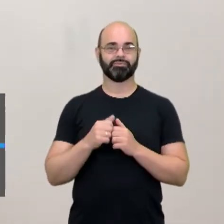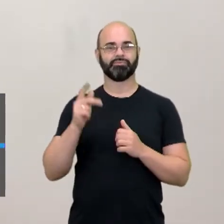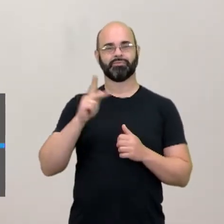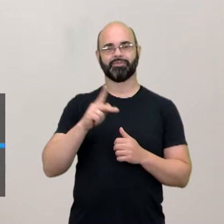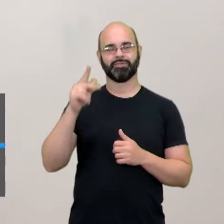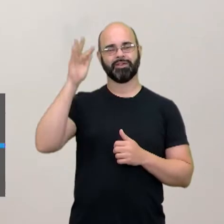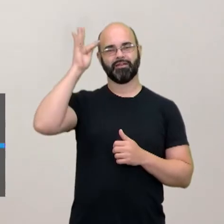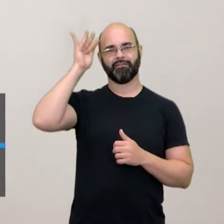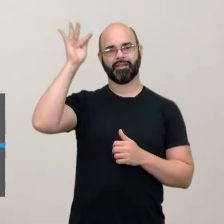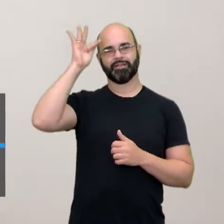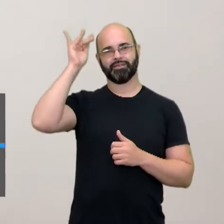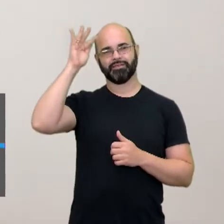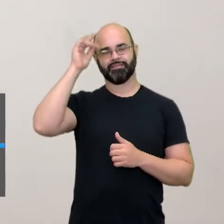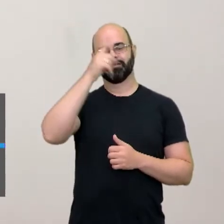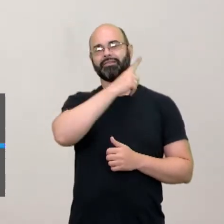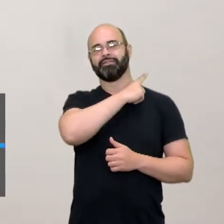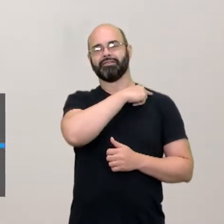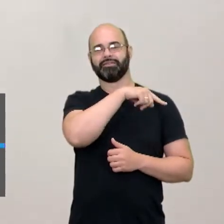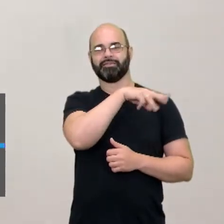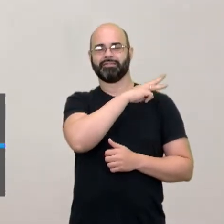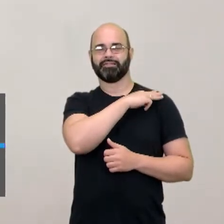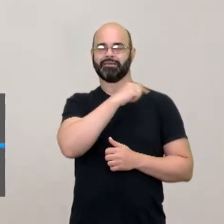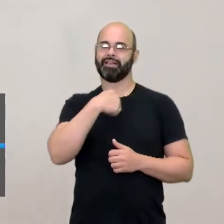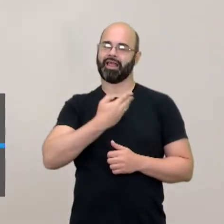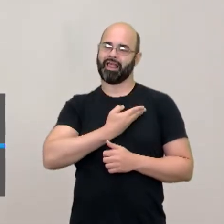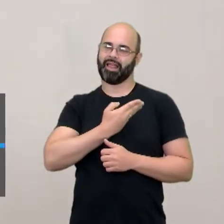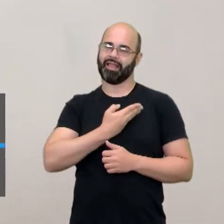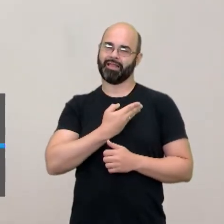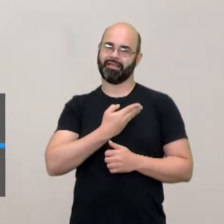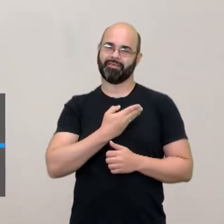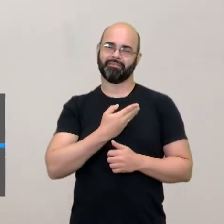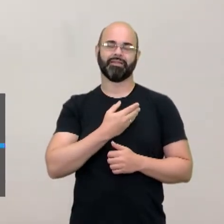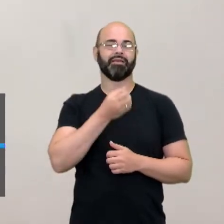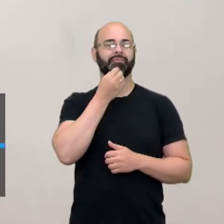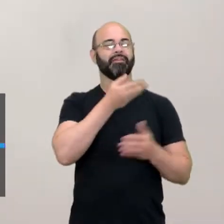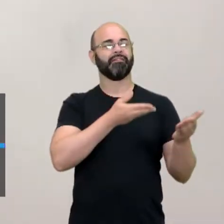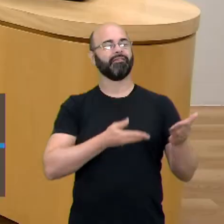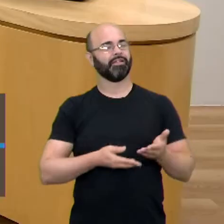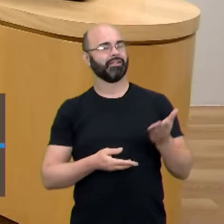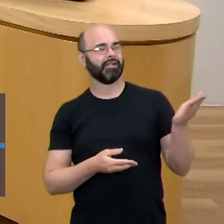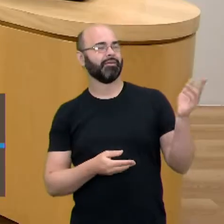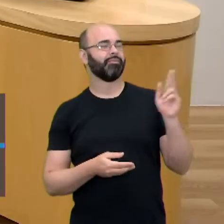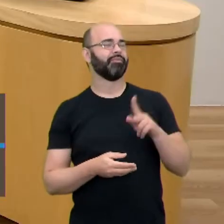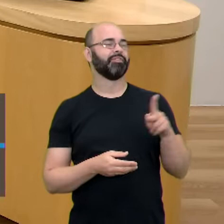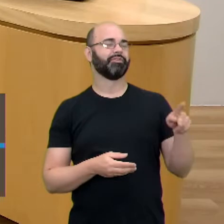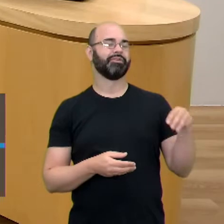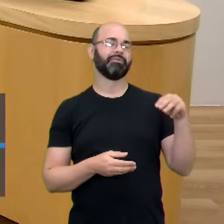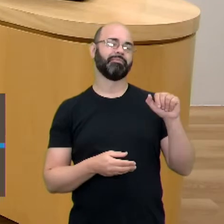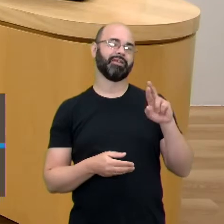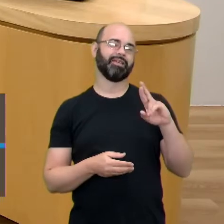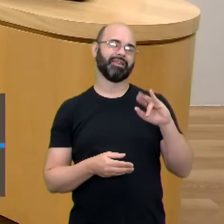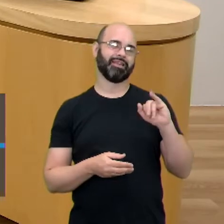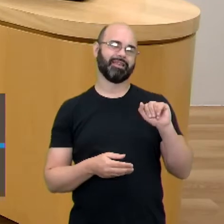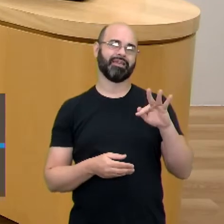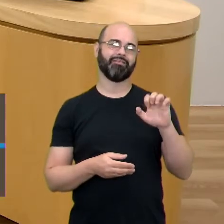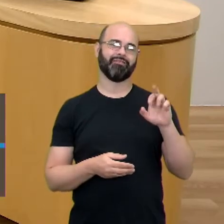do ensino médio, que também é minha amiga. Seja bem-vinda, professora Maria Fernanda Degan.